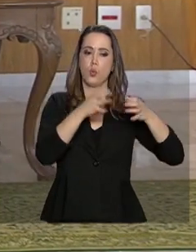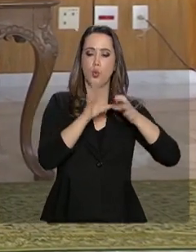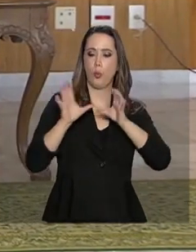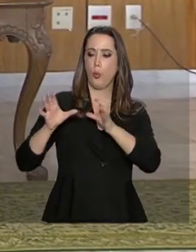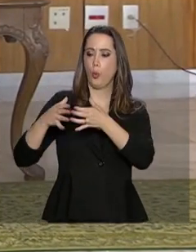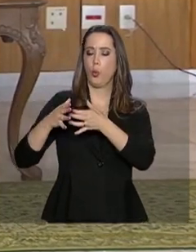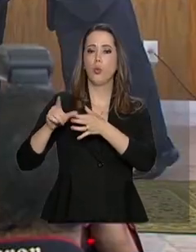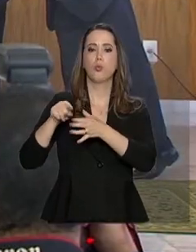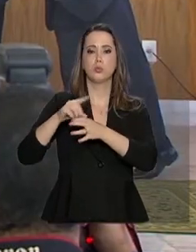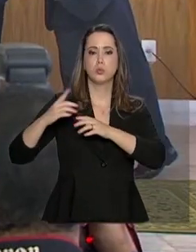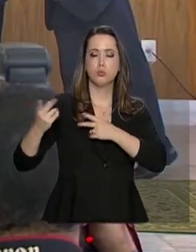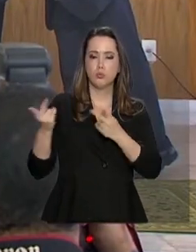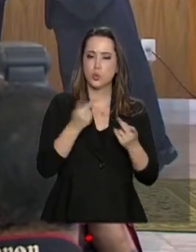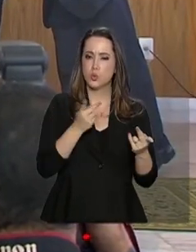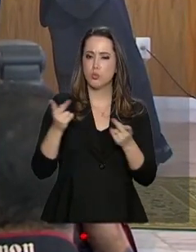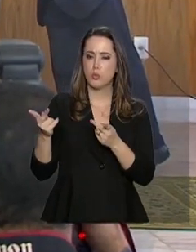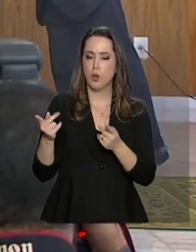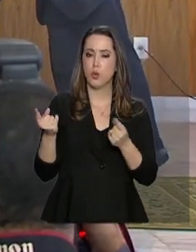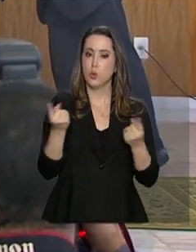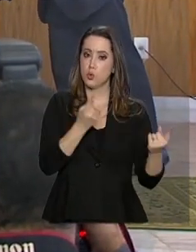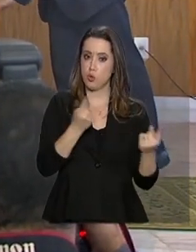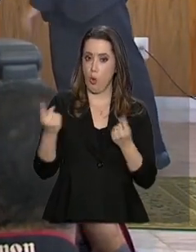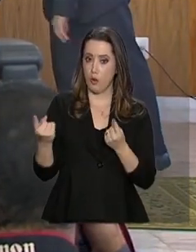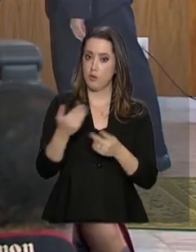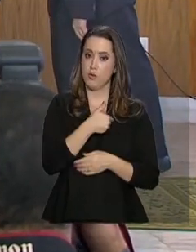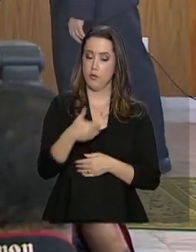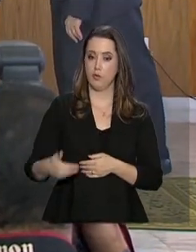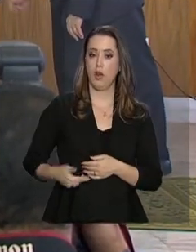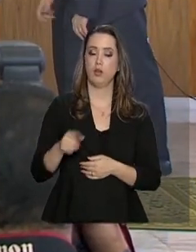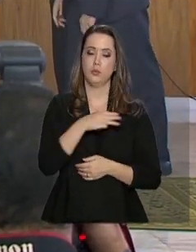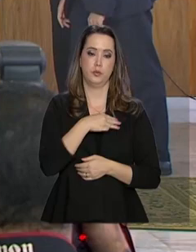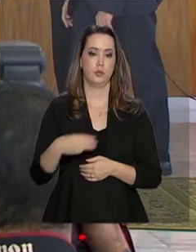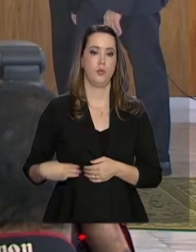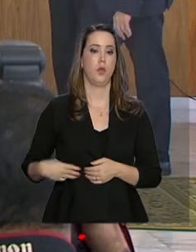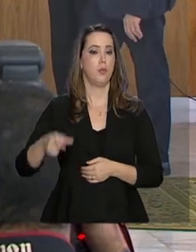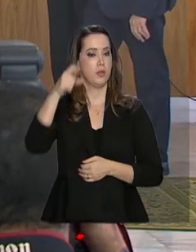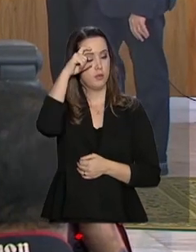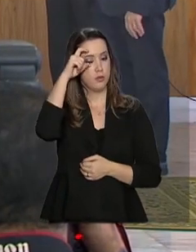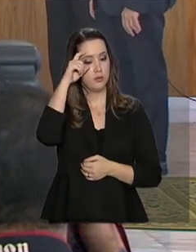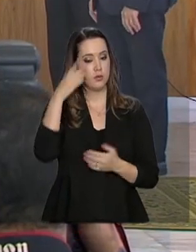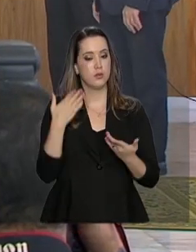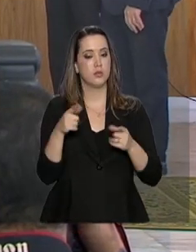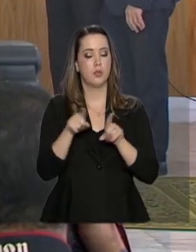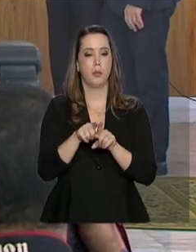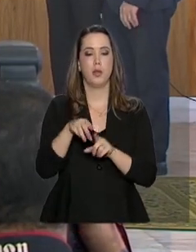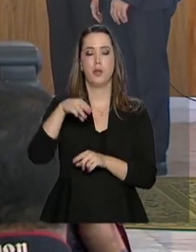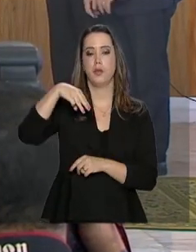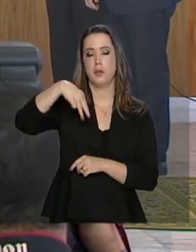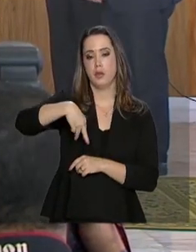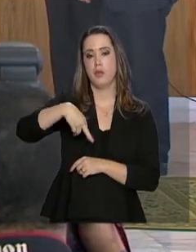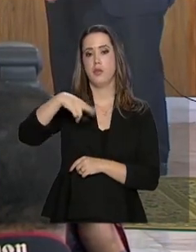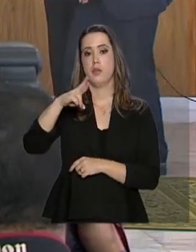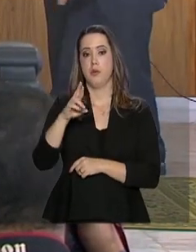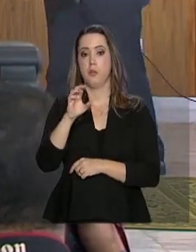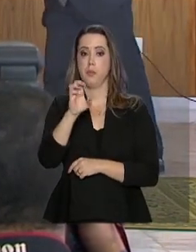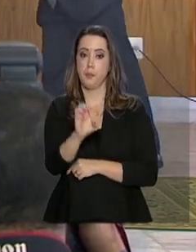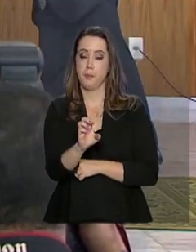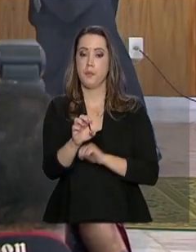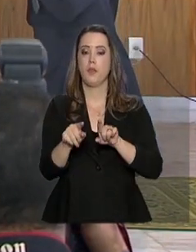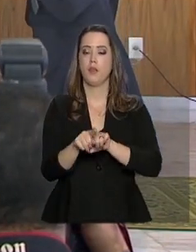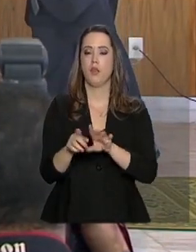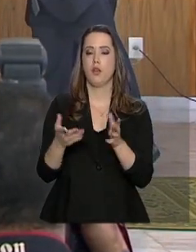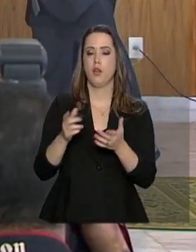dos dois governos. E os ministros da Justiça e Segurança Pública, Sérgio Moro, e das Relações Exteriores, Ernesto